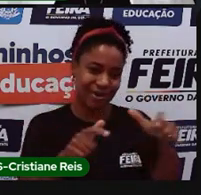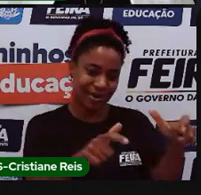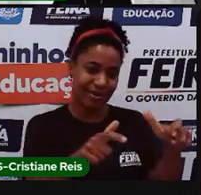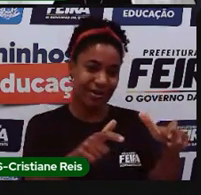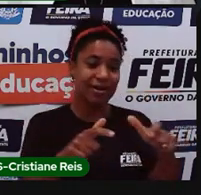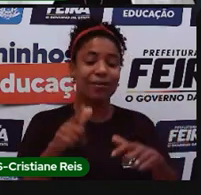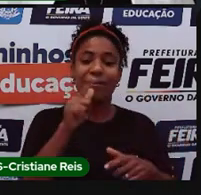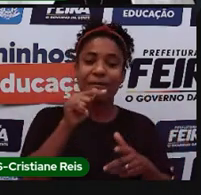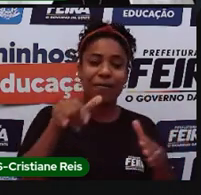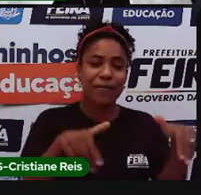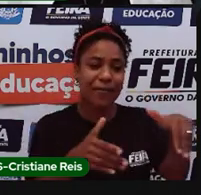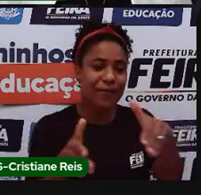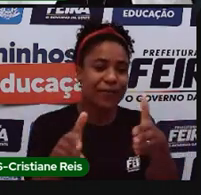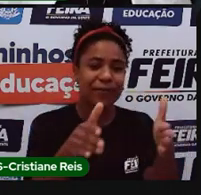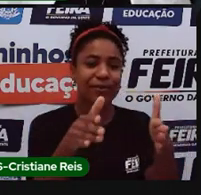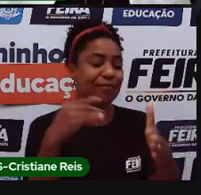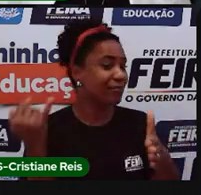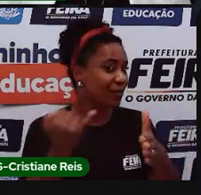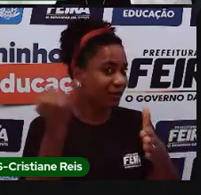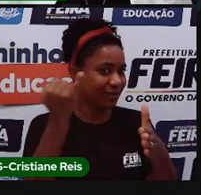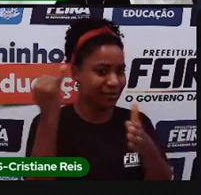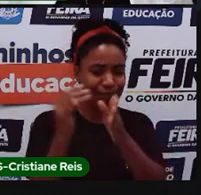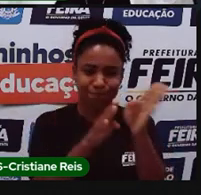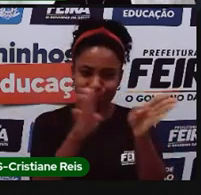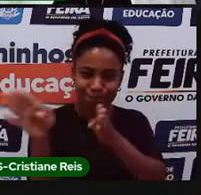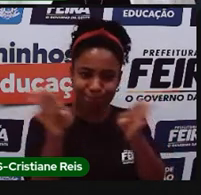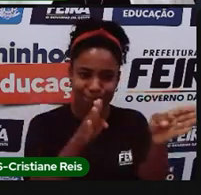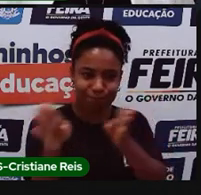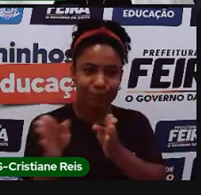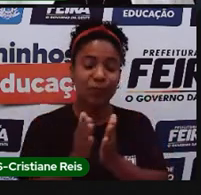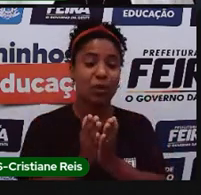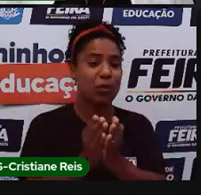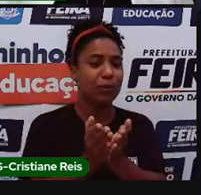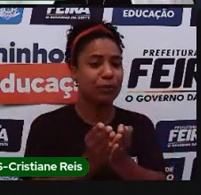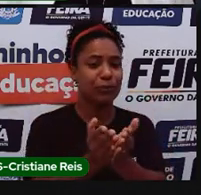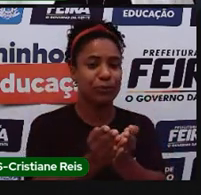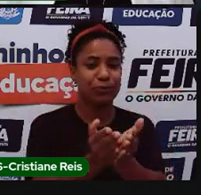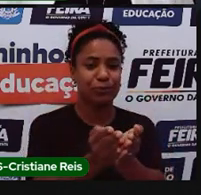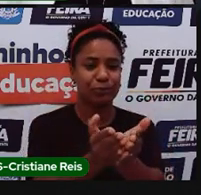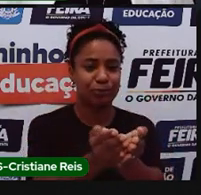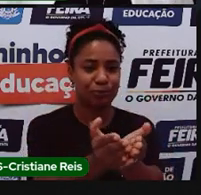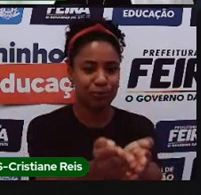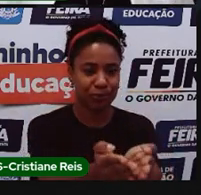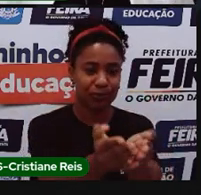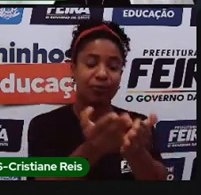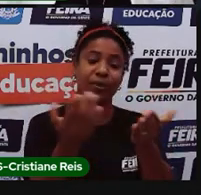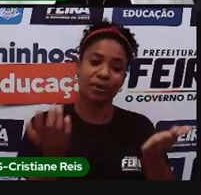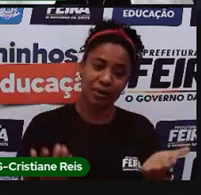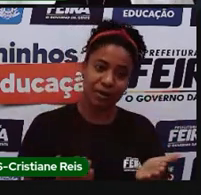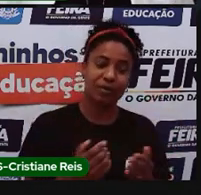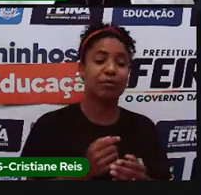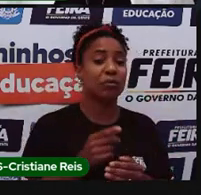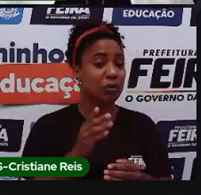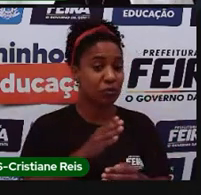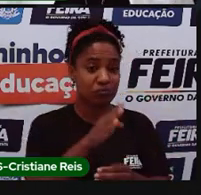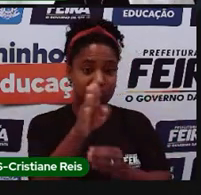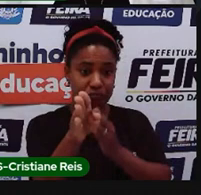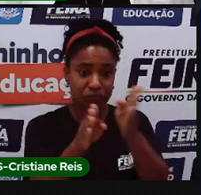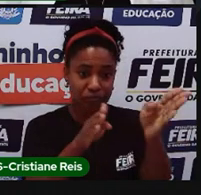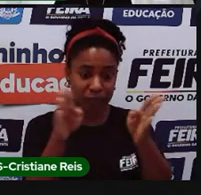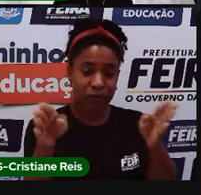servem como vias de transportes, né. Eles servem também para indicar as áreas de